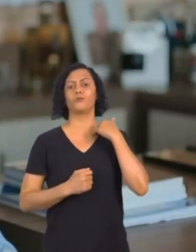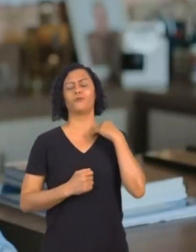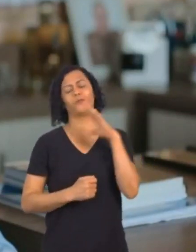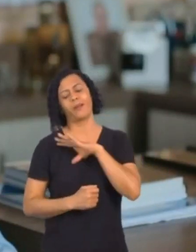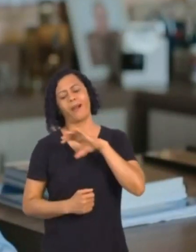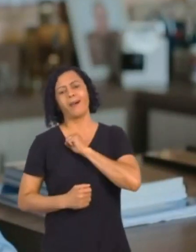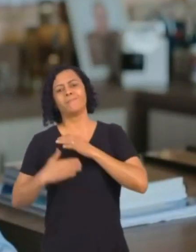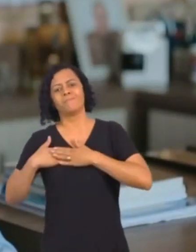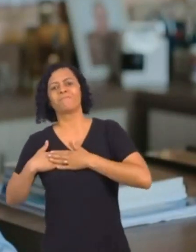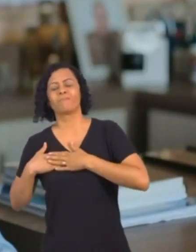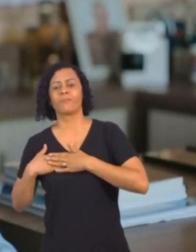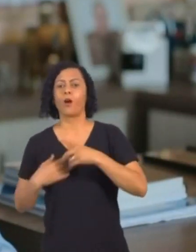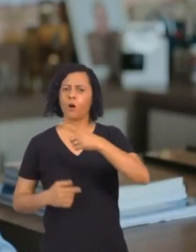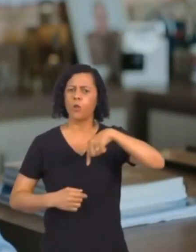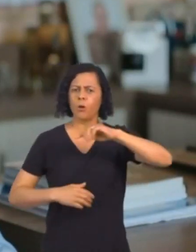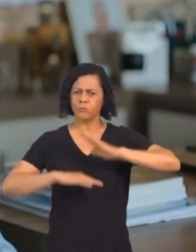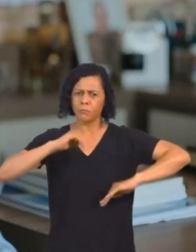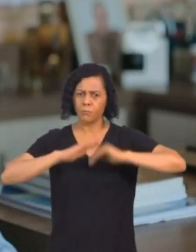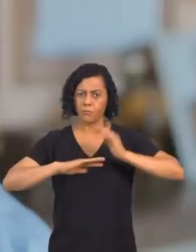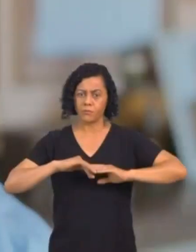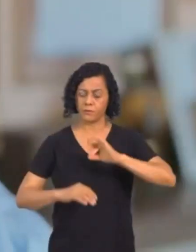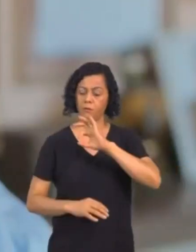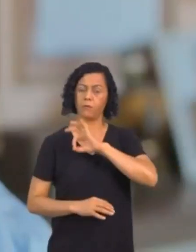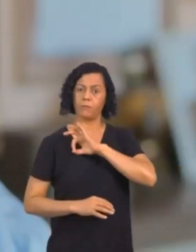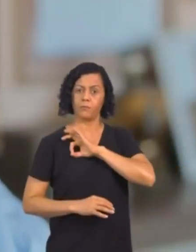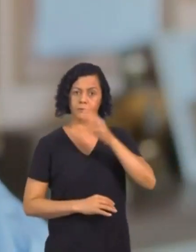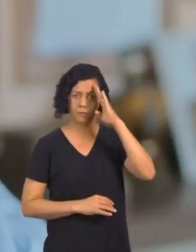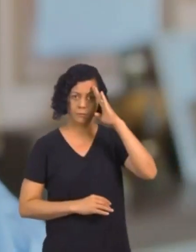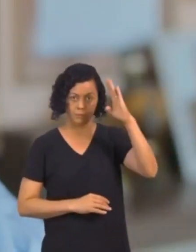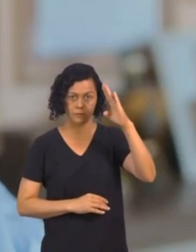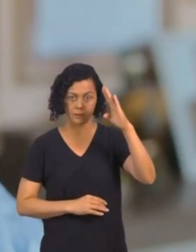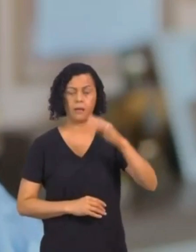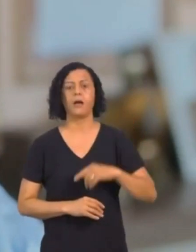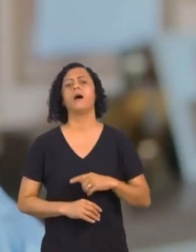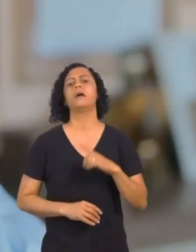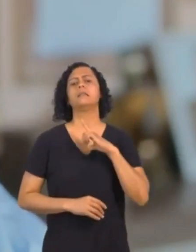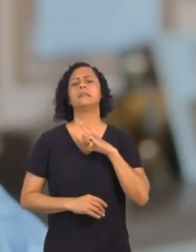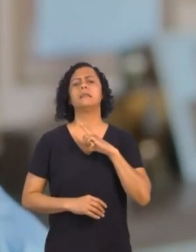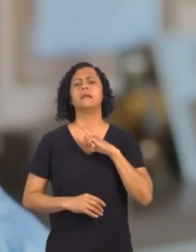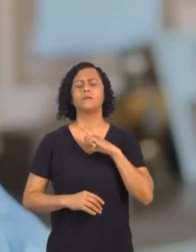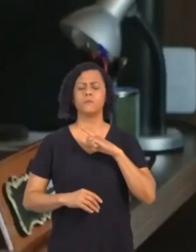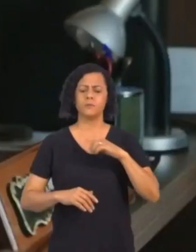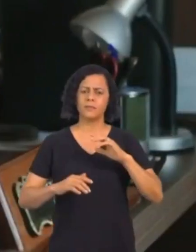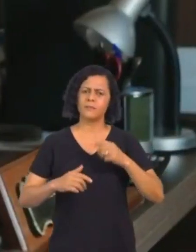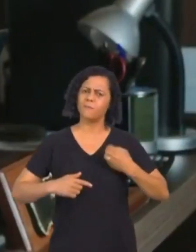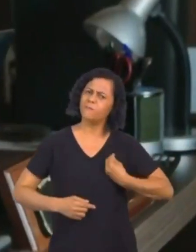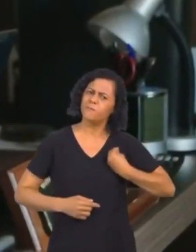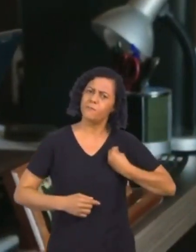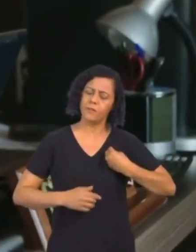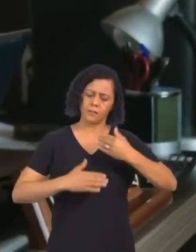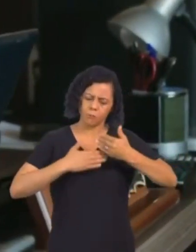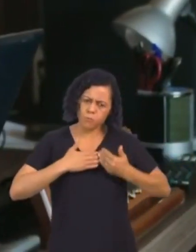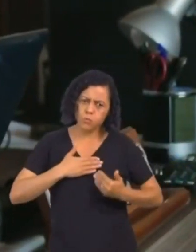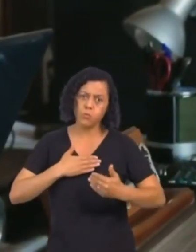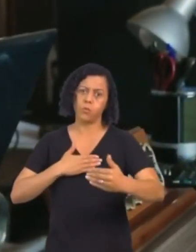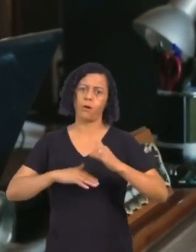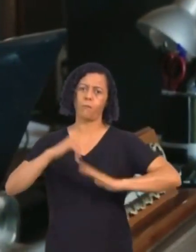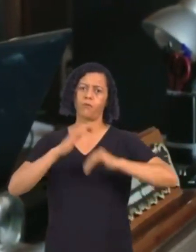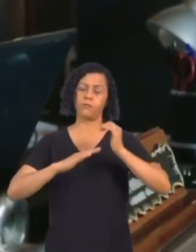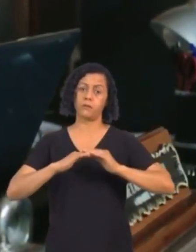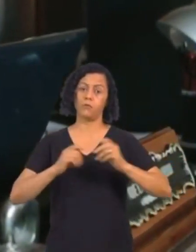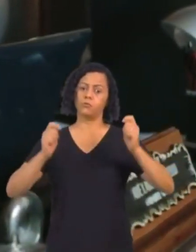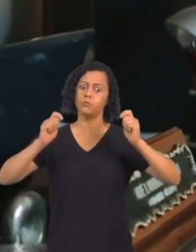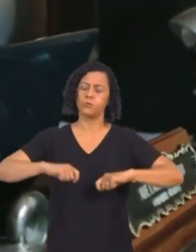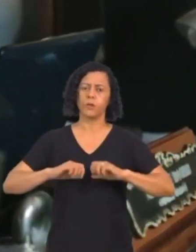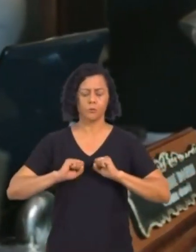policiais militais, a gente tem essa questão de realmente vivenciar e viver a nossa profissão de maneira muito